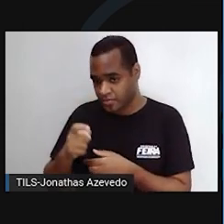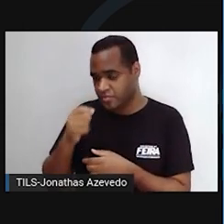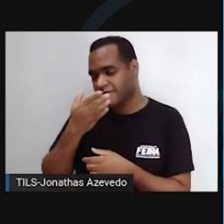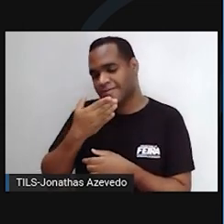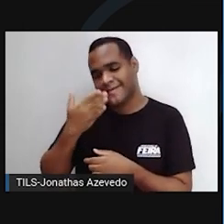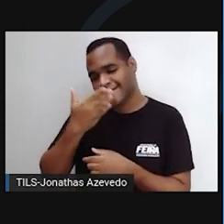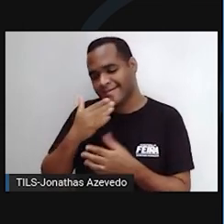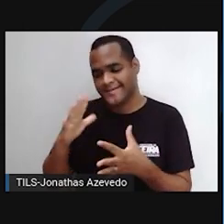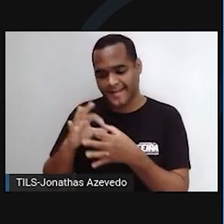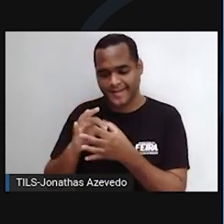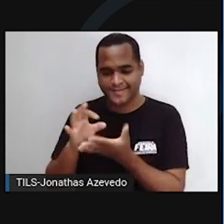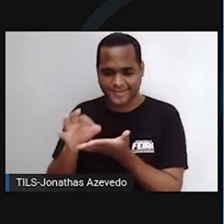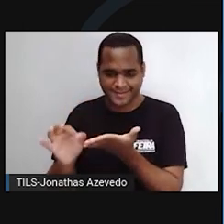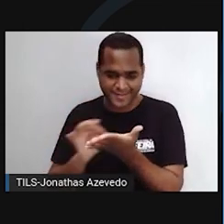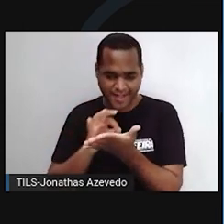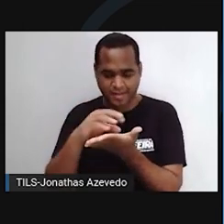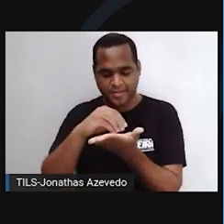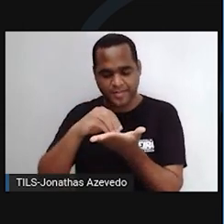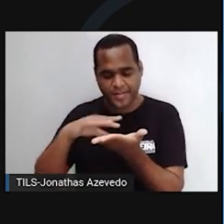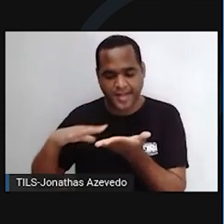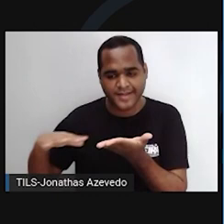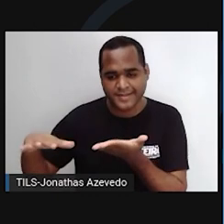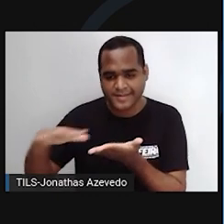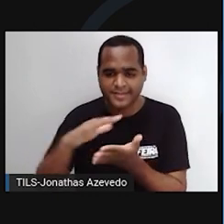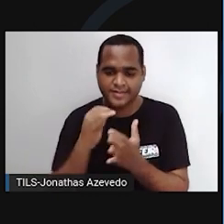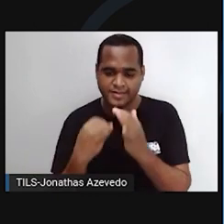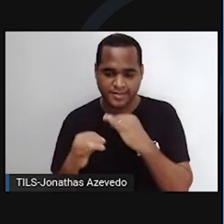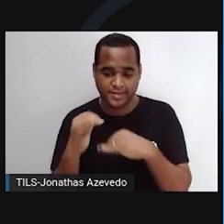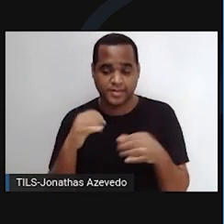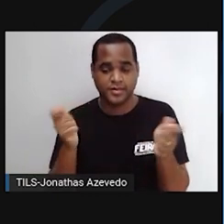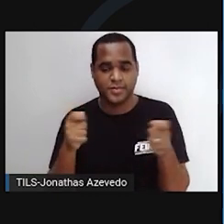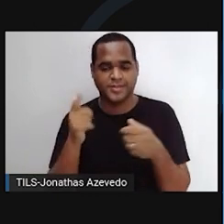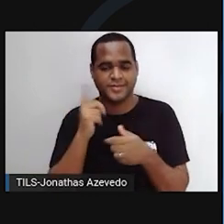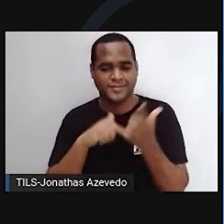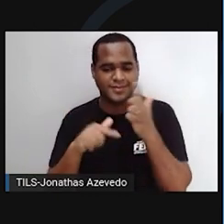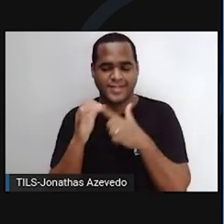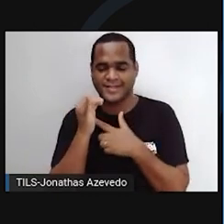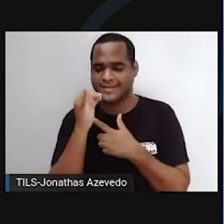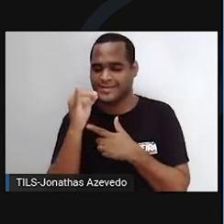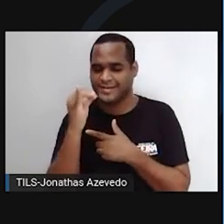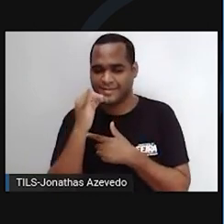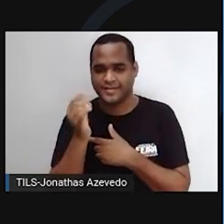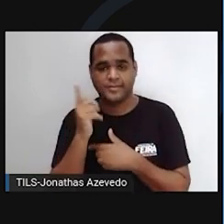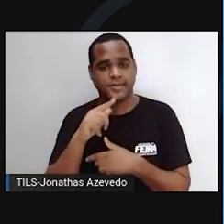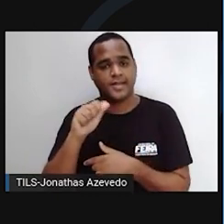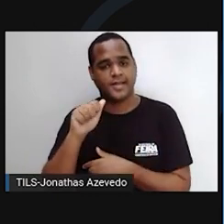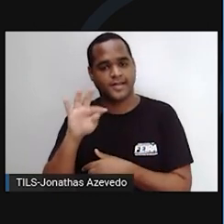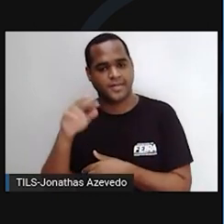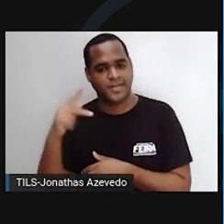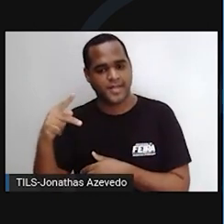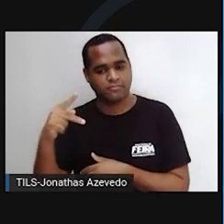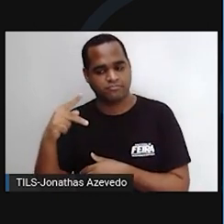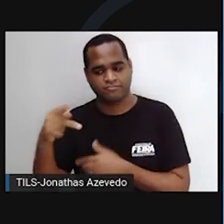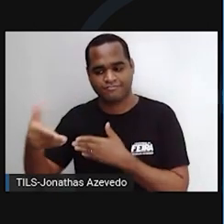oferecidos pela célula, transformando-os em energia na forma de ATP, que é devolvida para a célula.